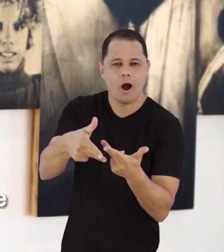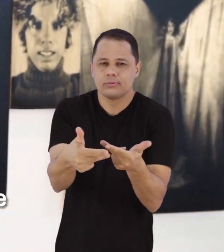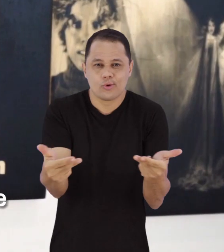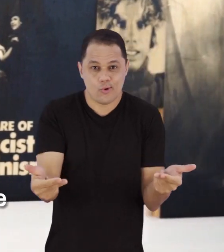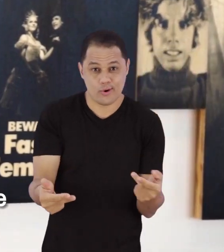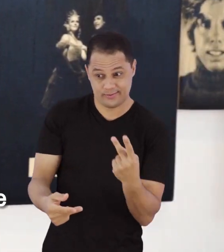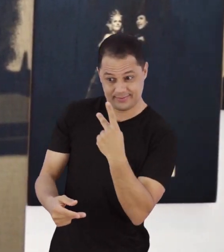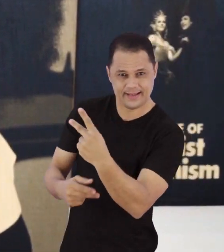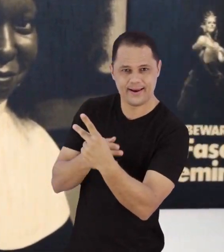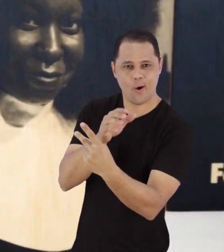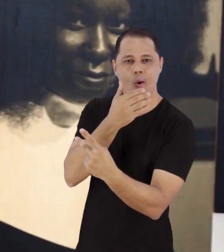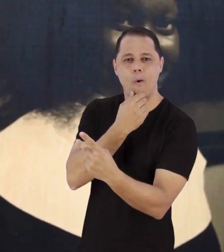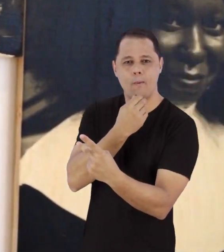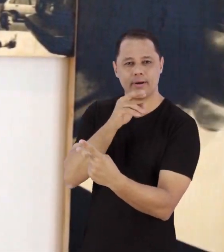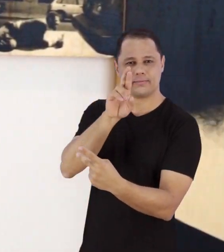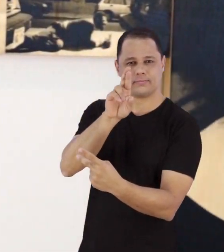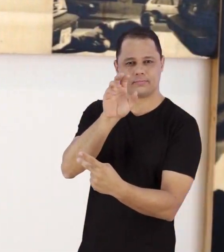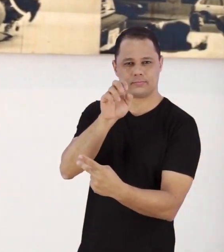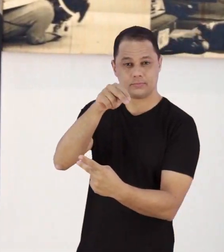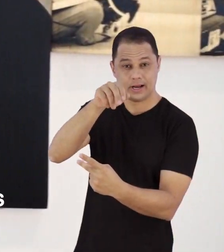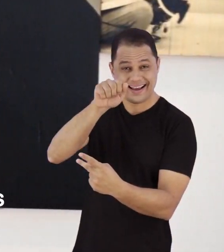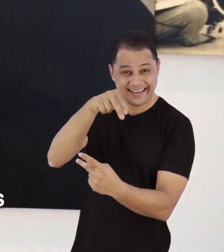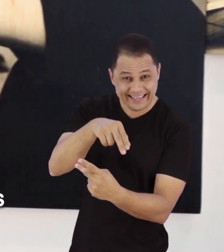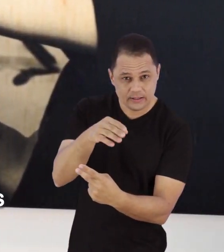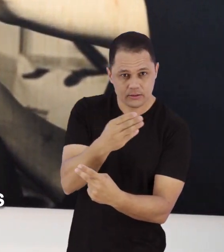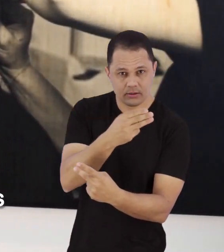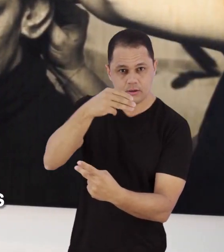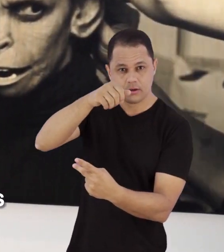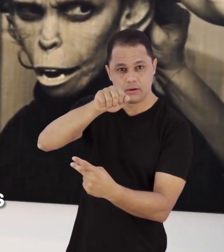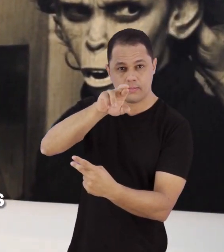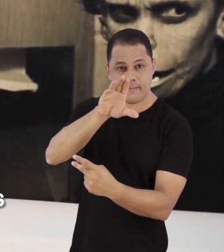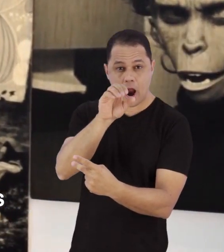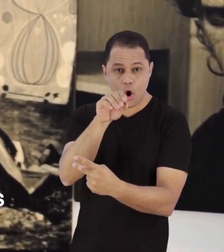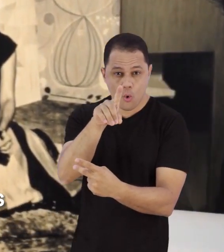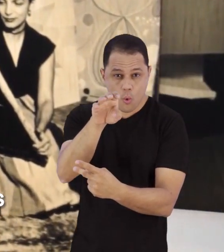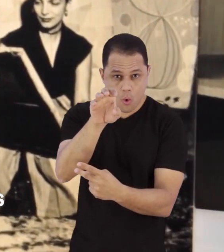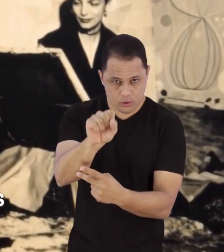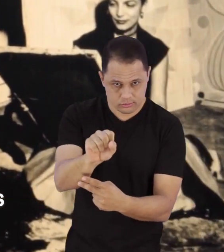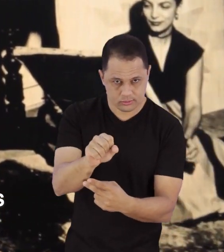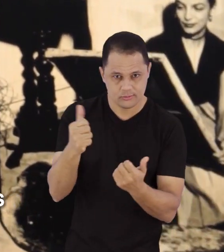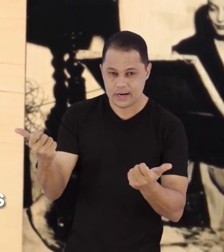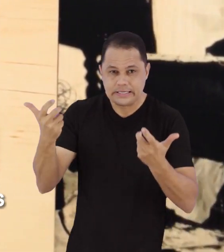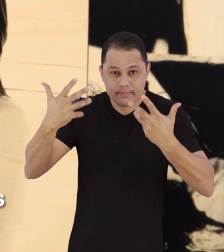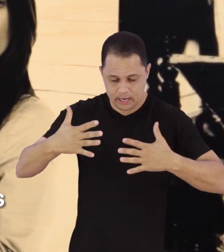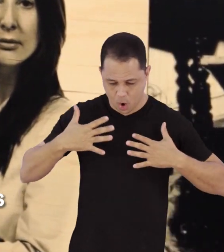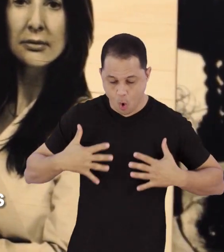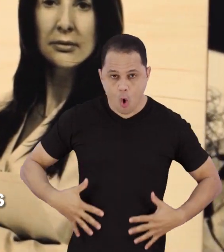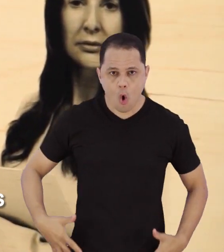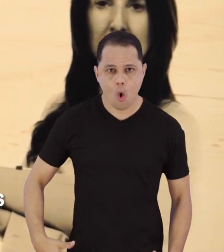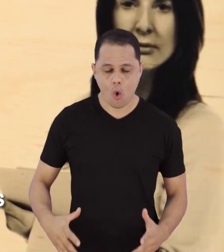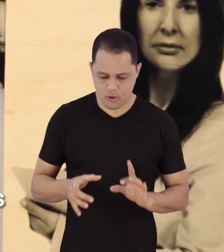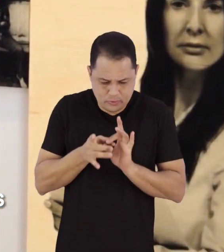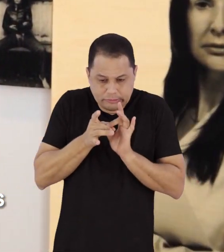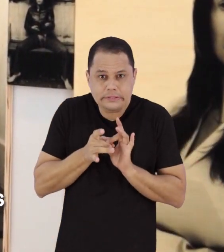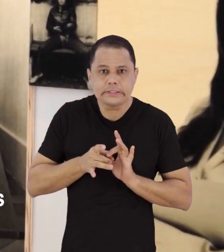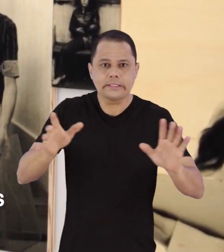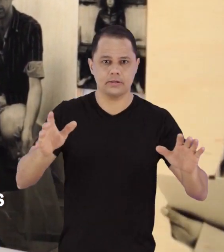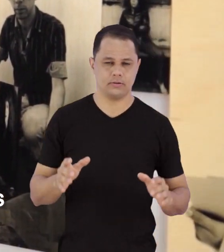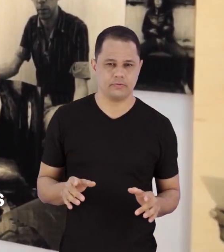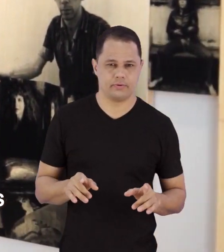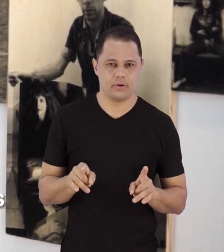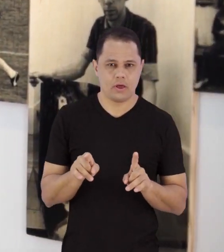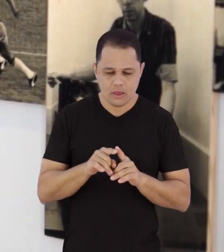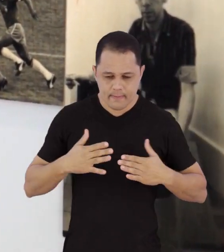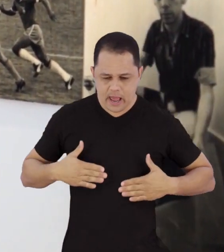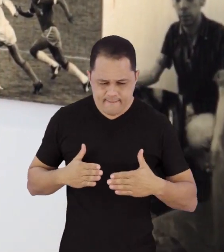padronizados. Na obra Timeline, Renan Marcondes instala na parede retratos dos performers mais famosos da